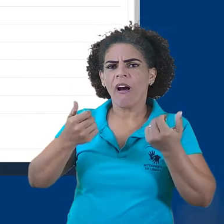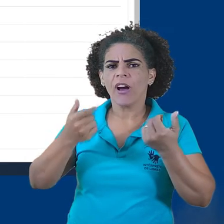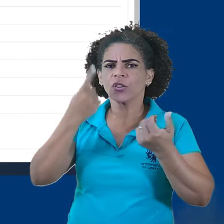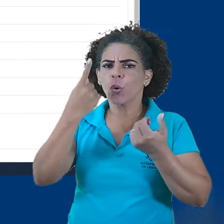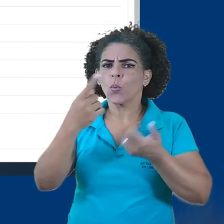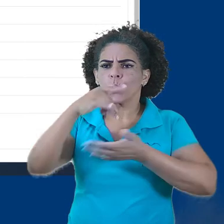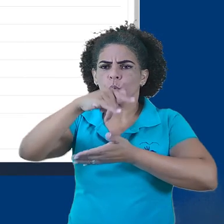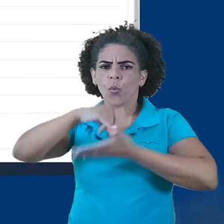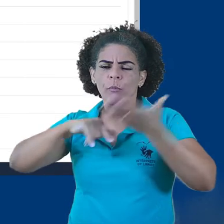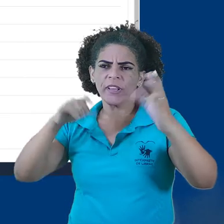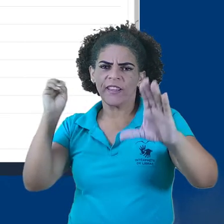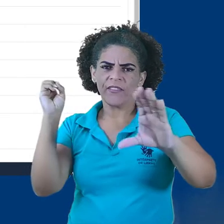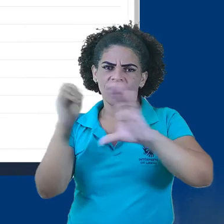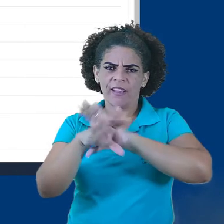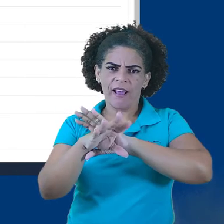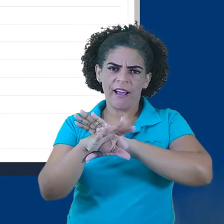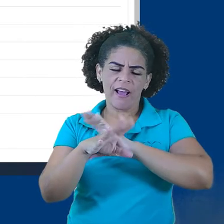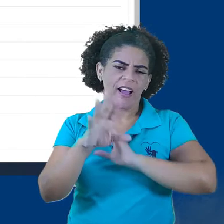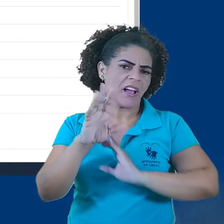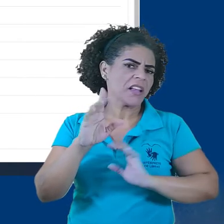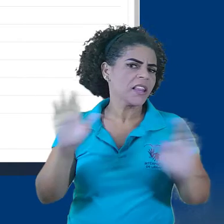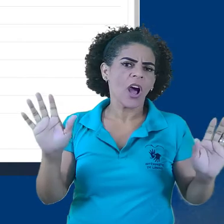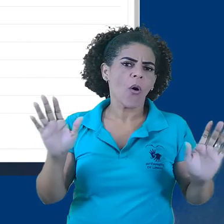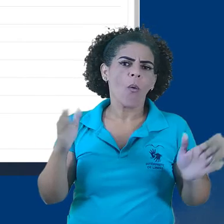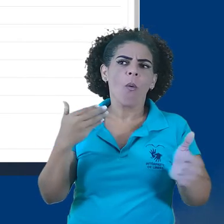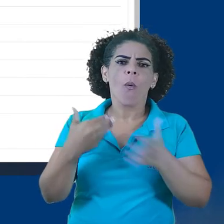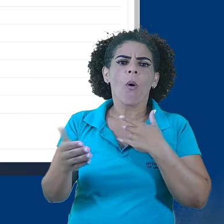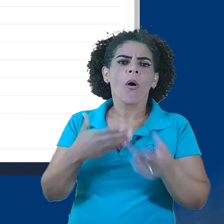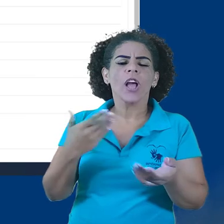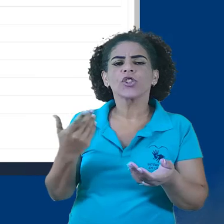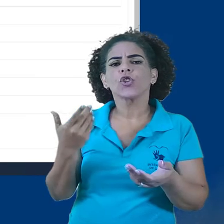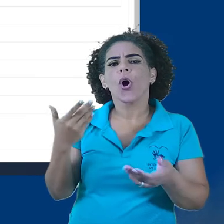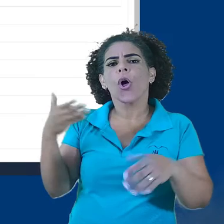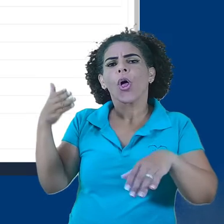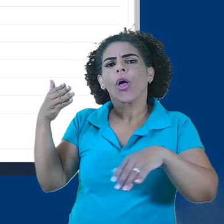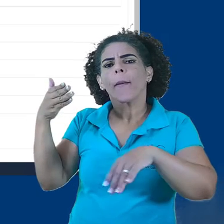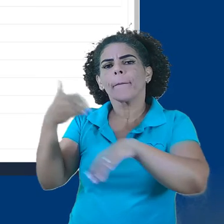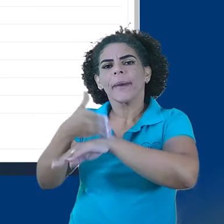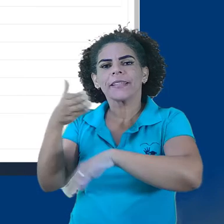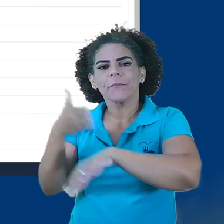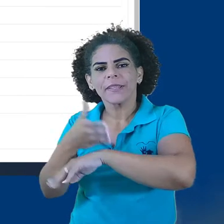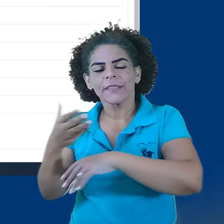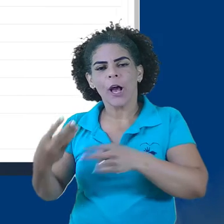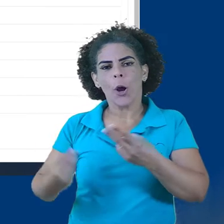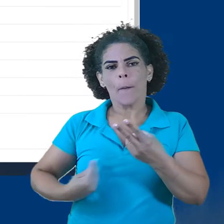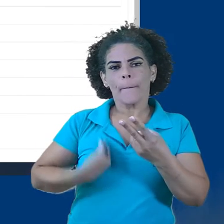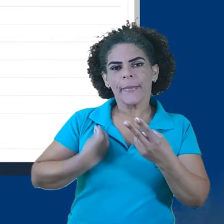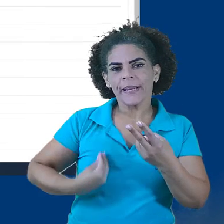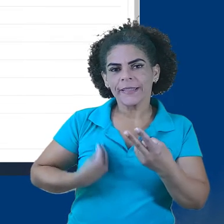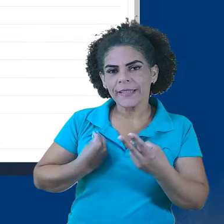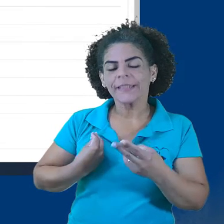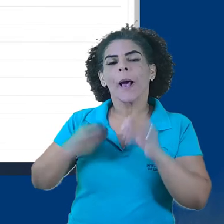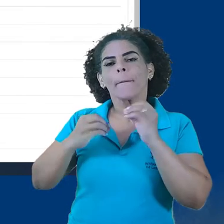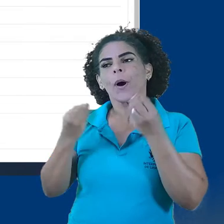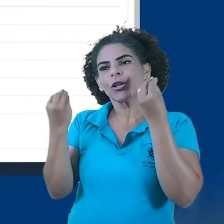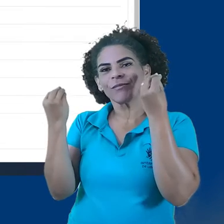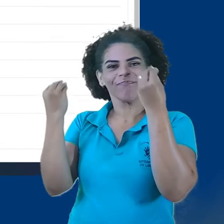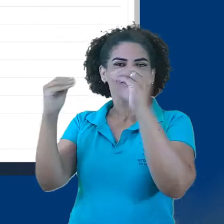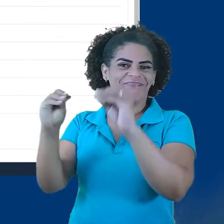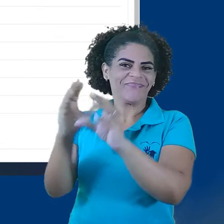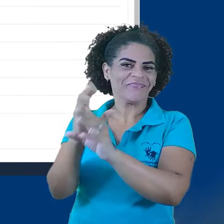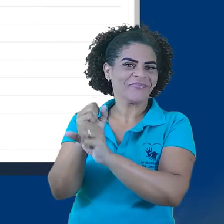um envio de um documento. Por exemplo, notas de participação ou presença